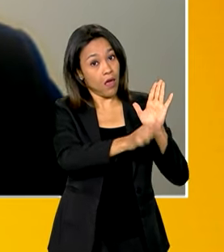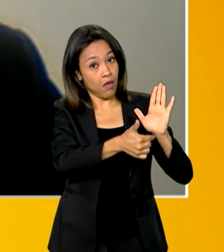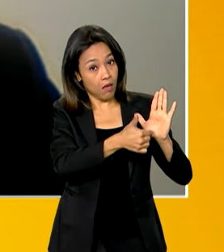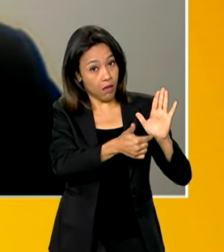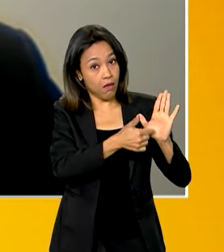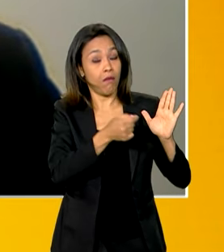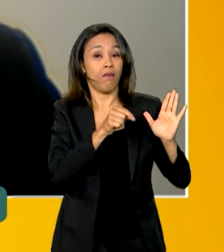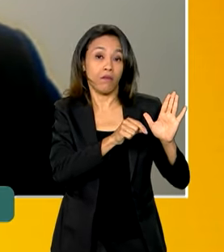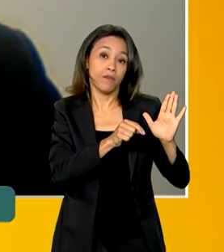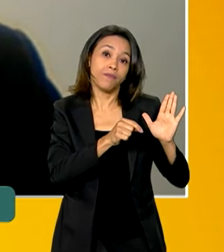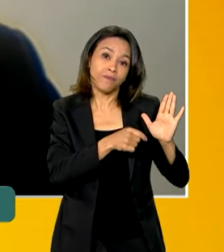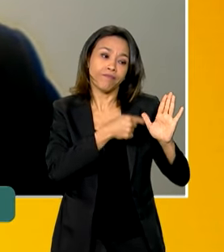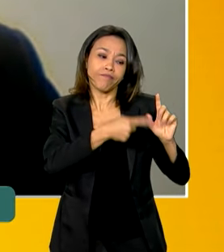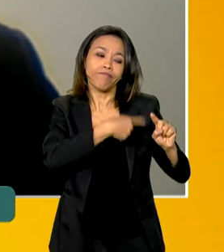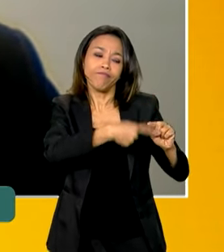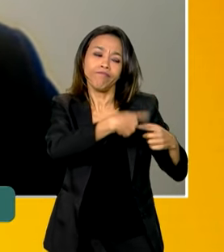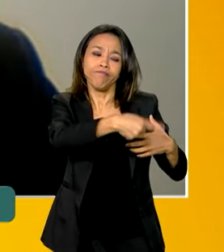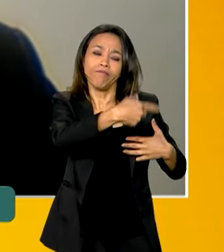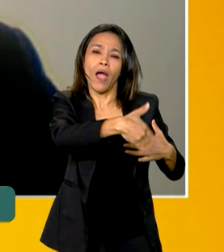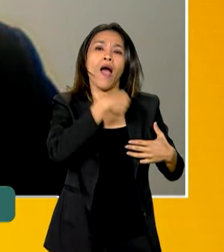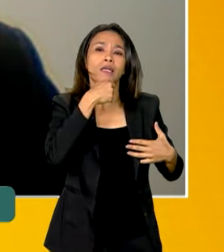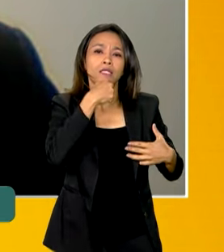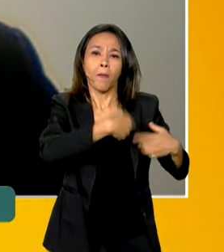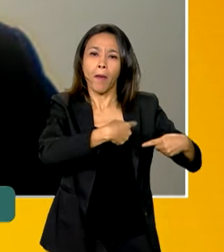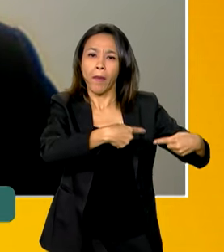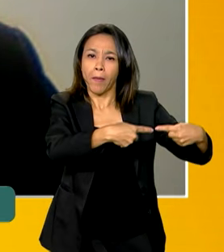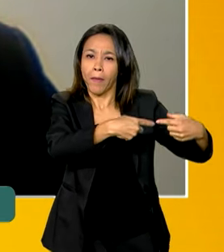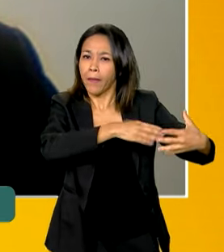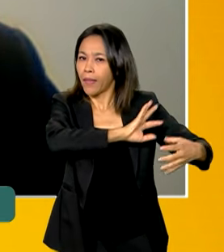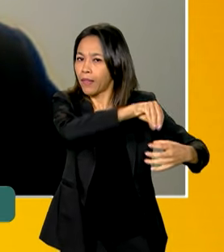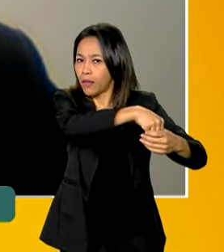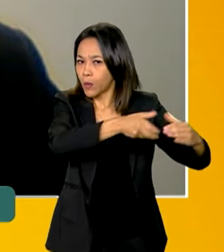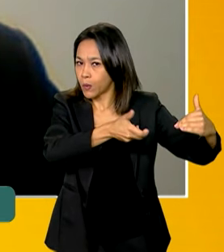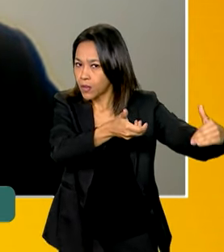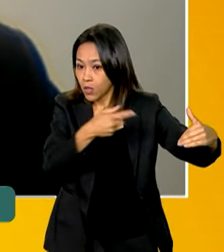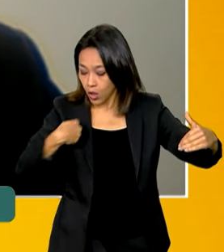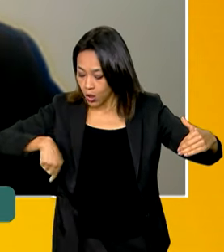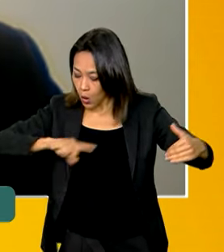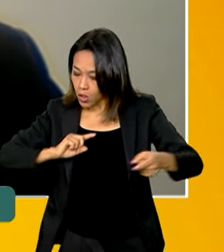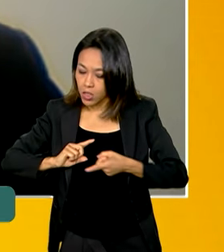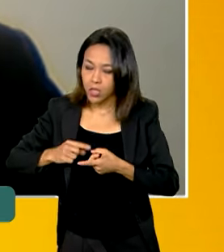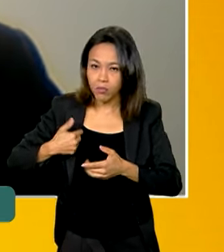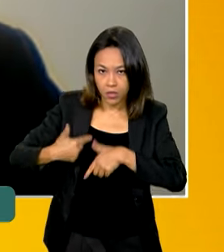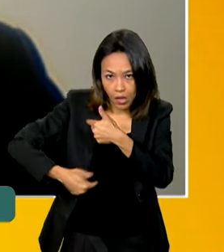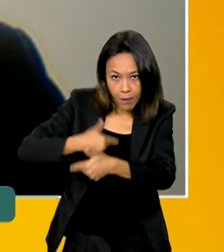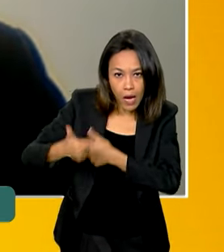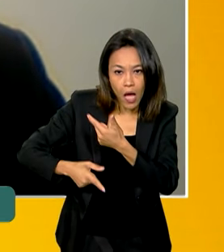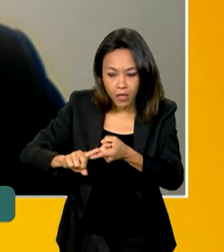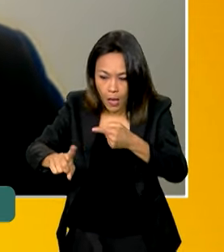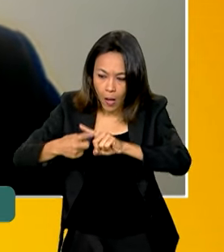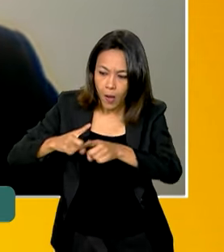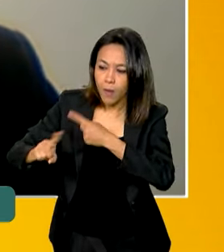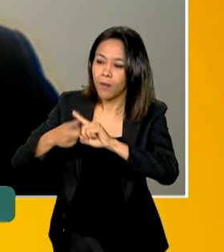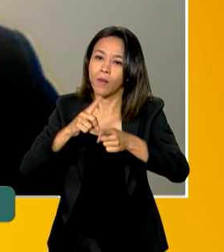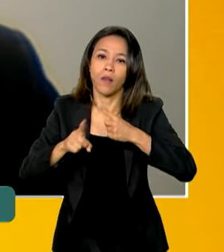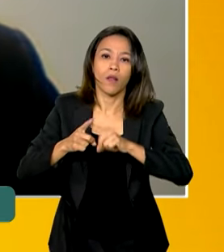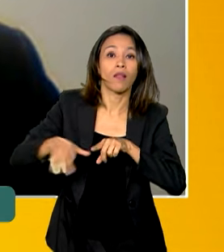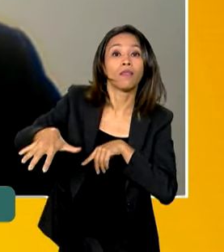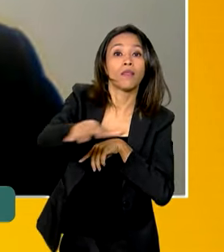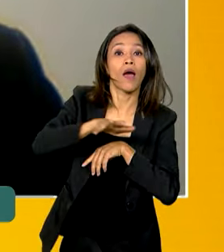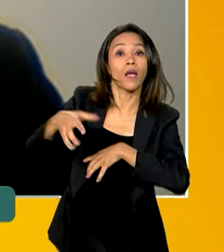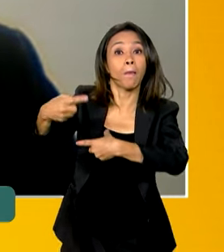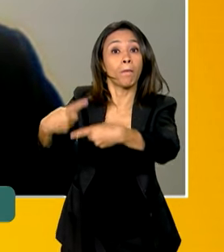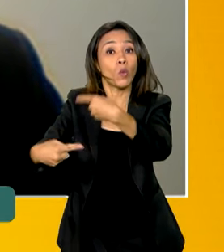do próprio Poder Legislativo. A gente tem trabalhado enquanto Ministério dos Polos Indígenas para fazer as articulações no campo político, enquanto Poder Executivo,